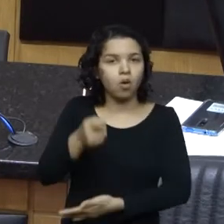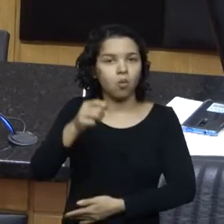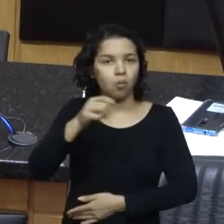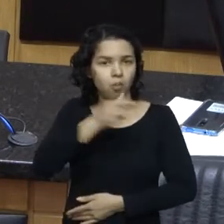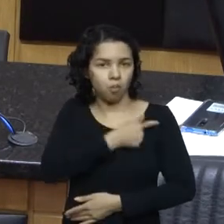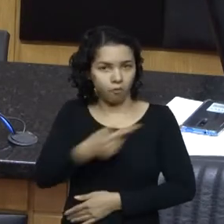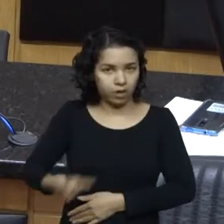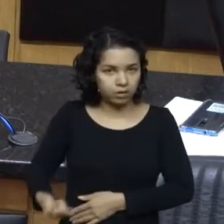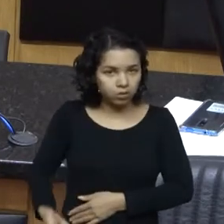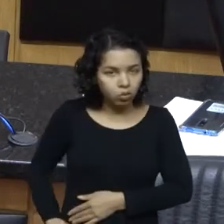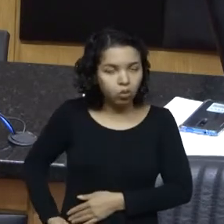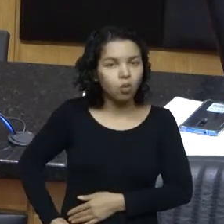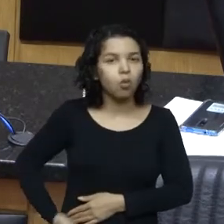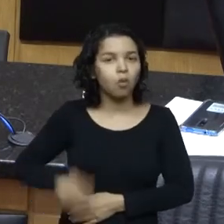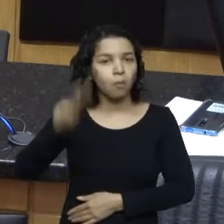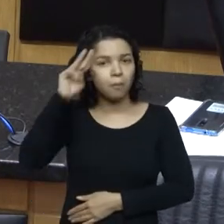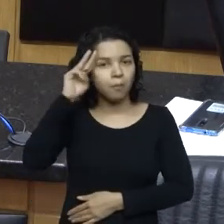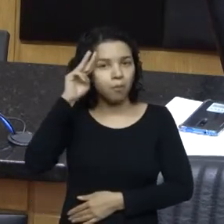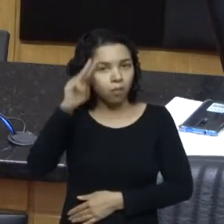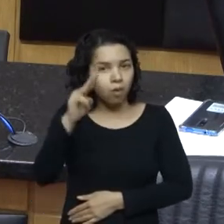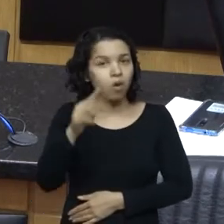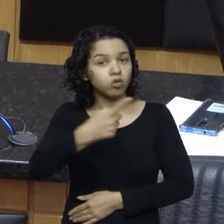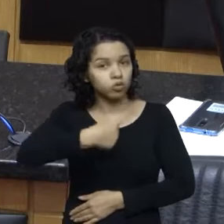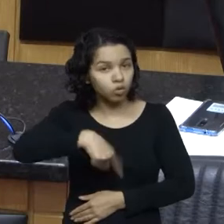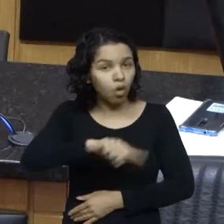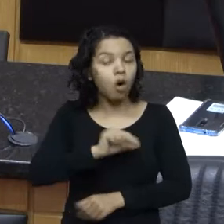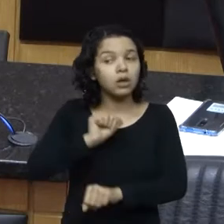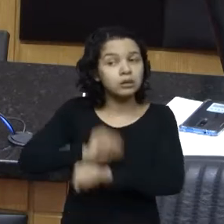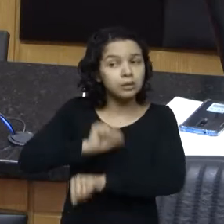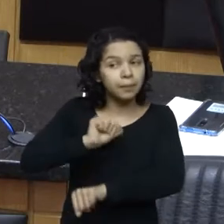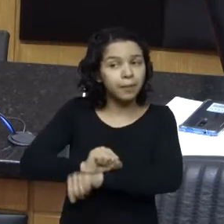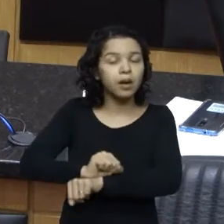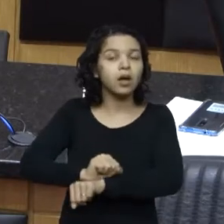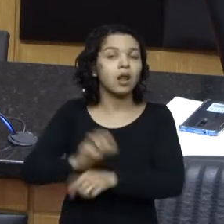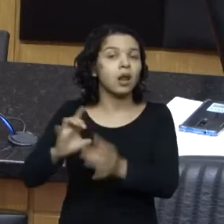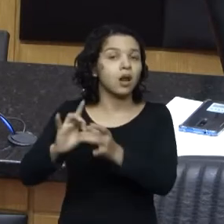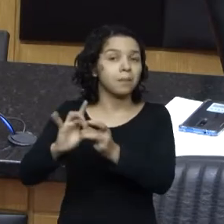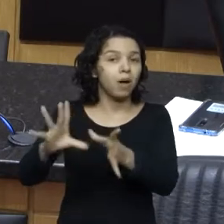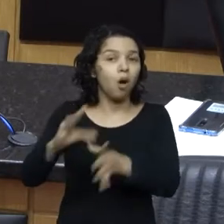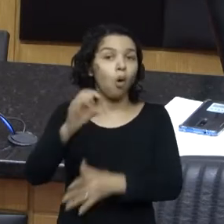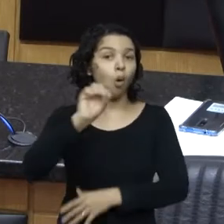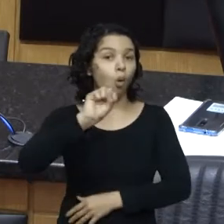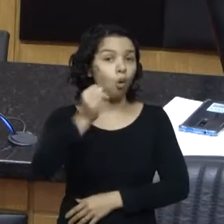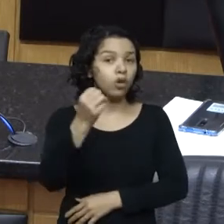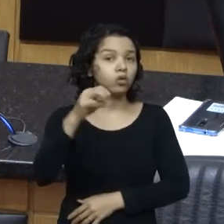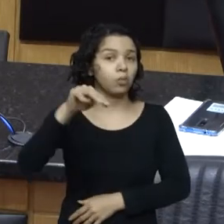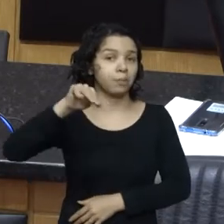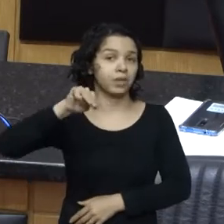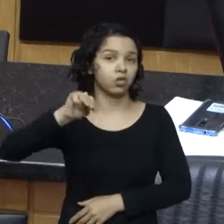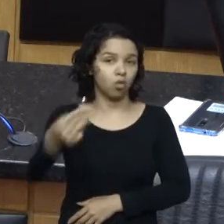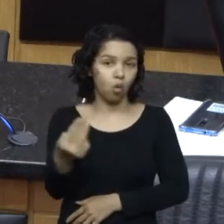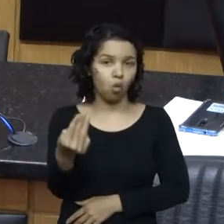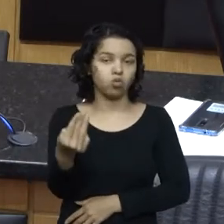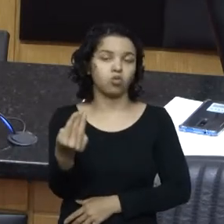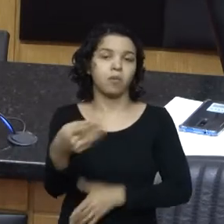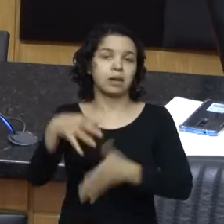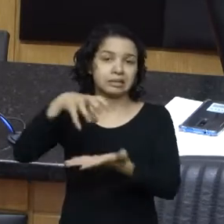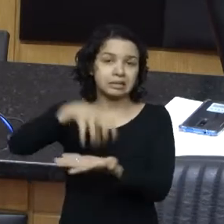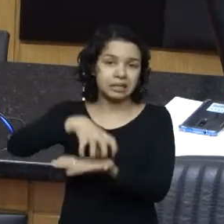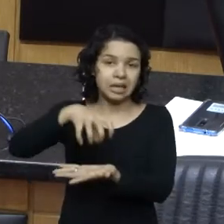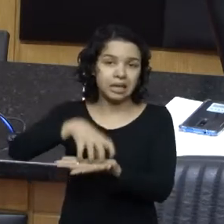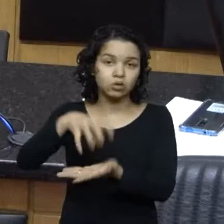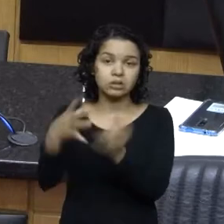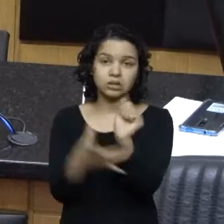nós estamos aguardando a liberação dos 8 milhões para o Centro de Segurança de Bumenau, um velho e antigo